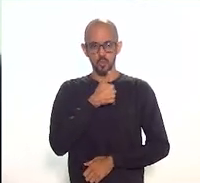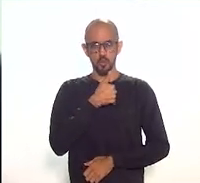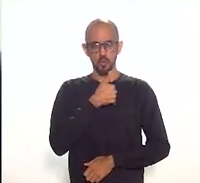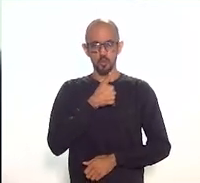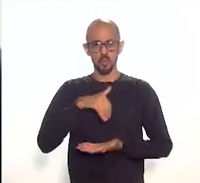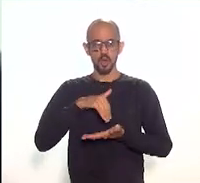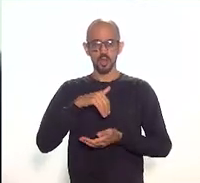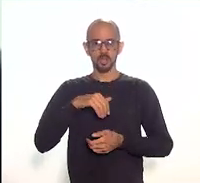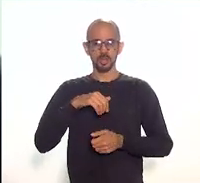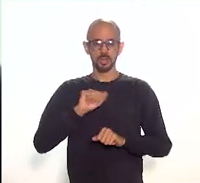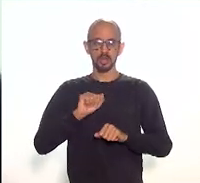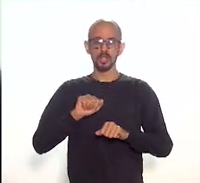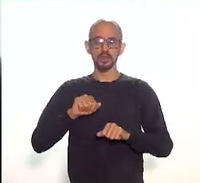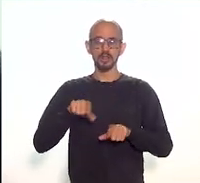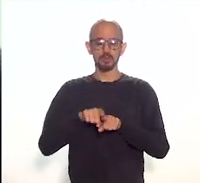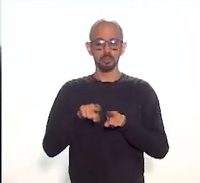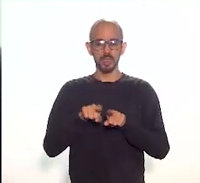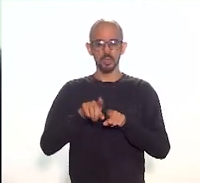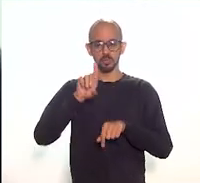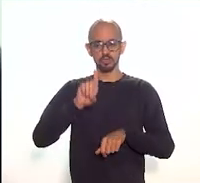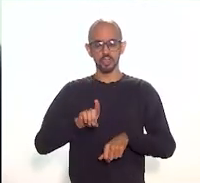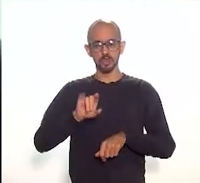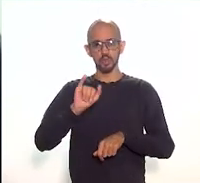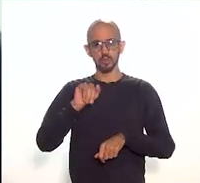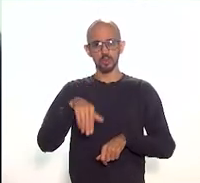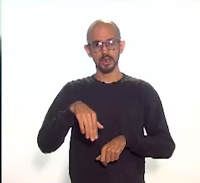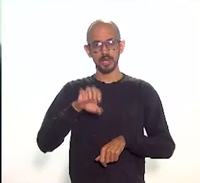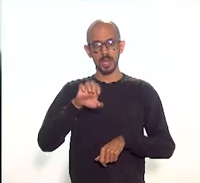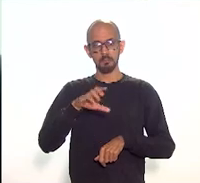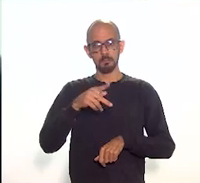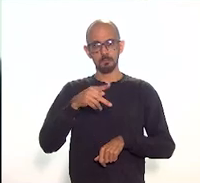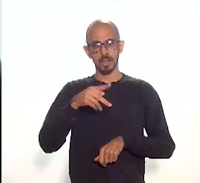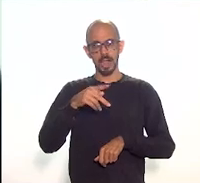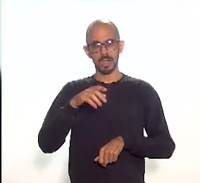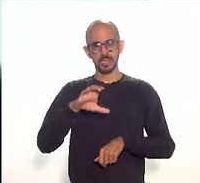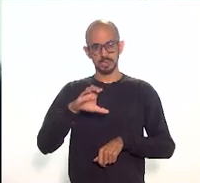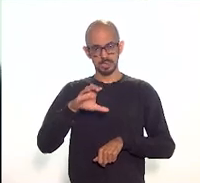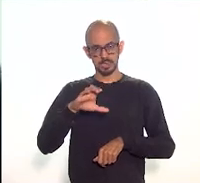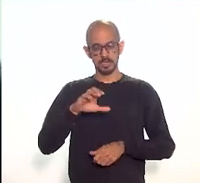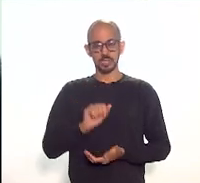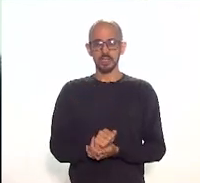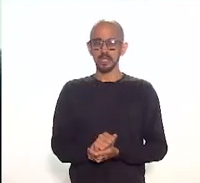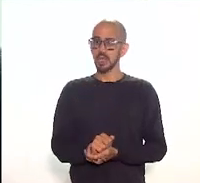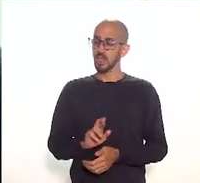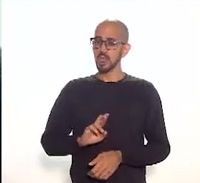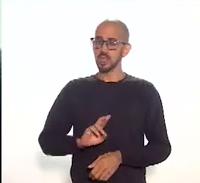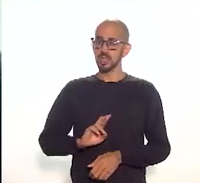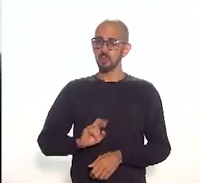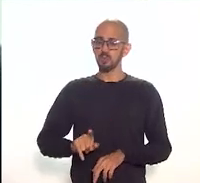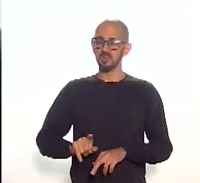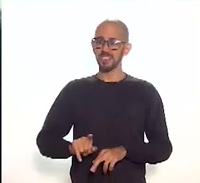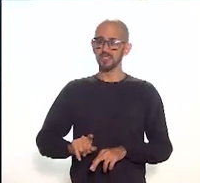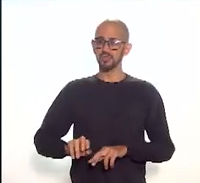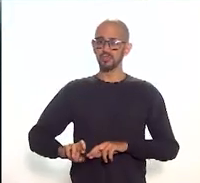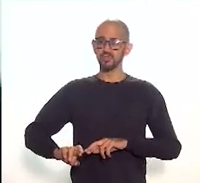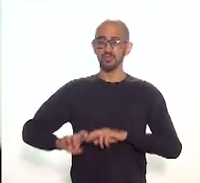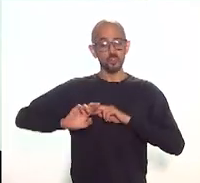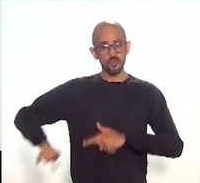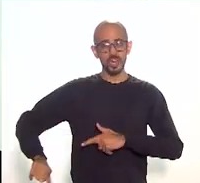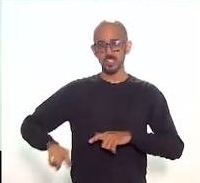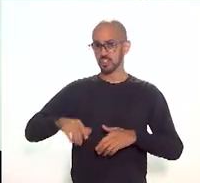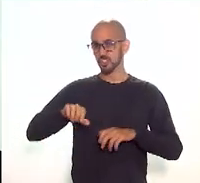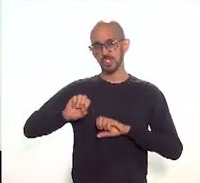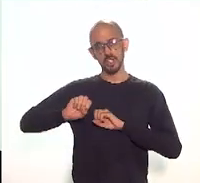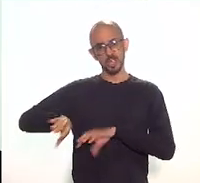agora estou como diretor do INEPAC, que não deixa de ser uma coisa vinculada à nossa cultura, à nossa educação. Então,